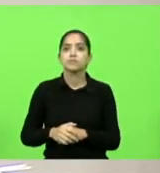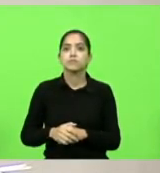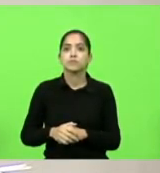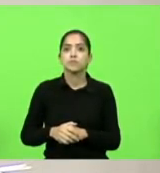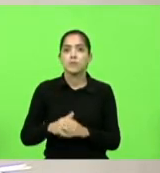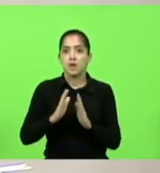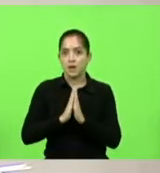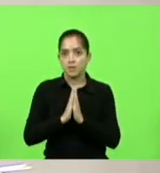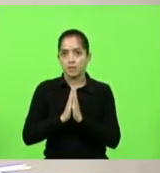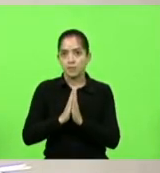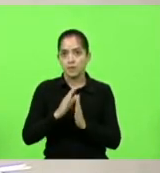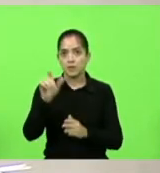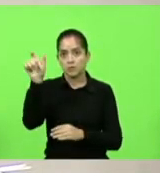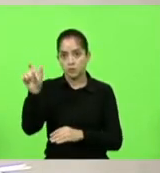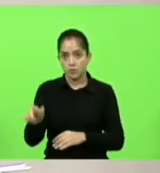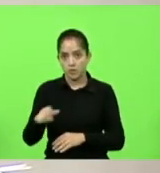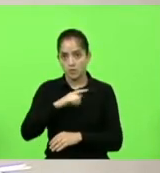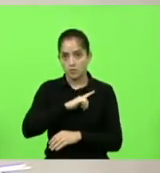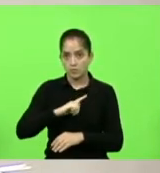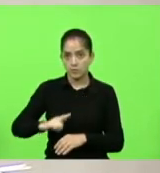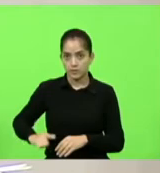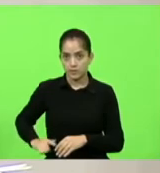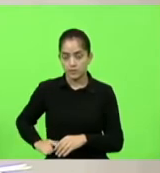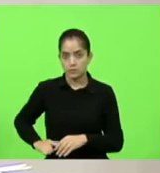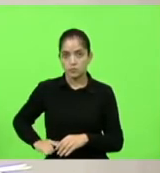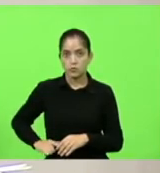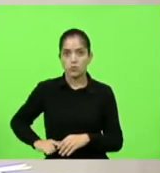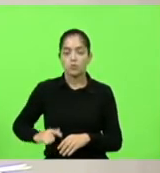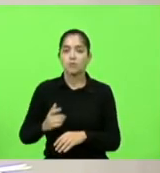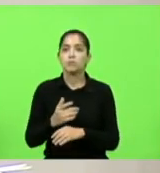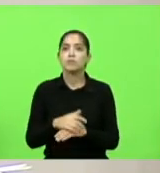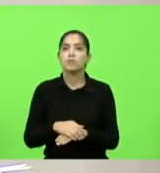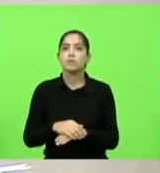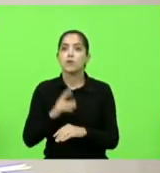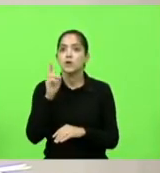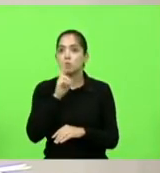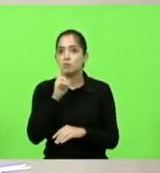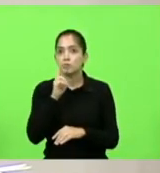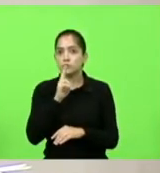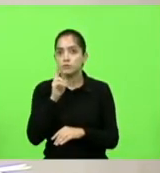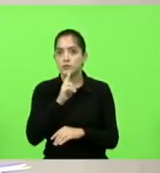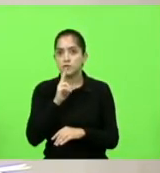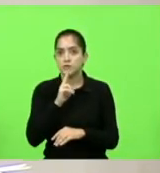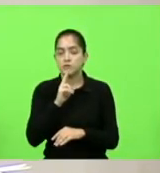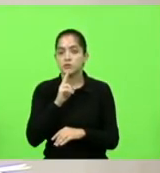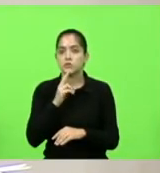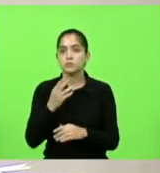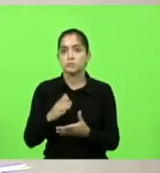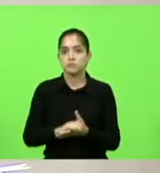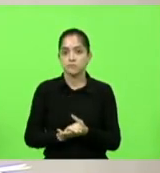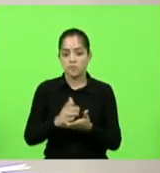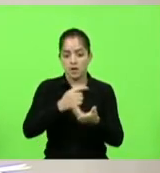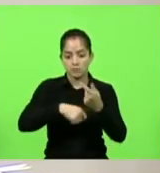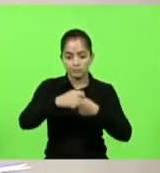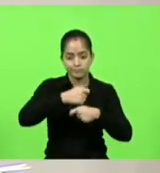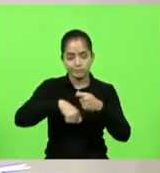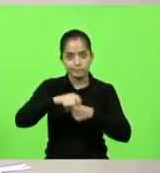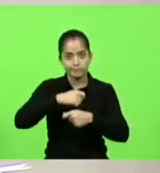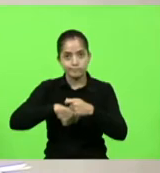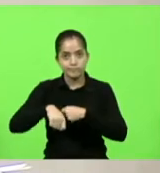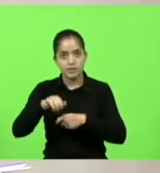governador do Estado pela urgente adoção de medidas administrativas e